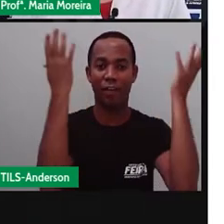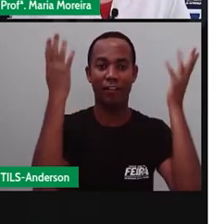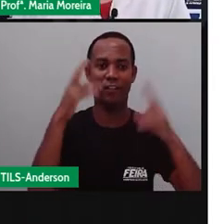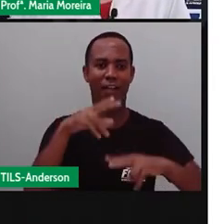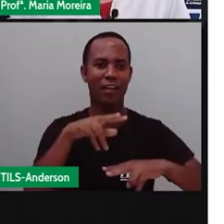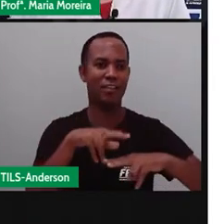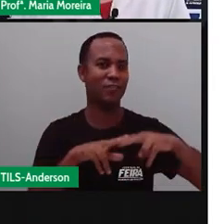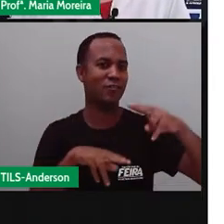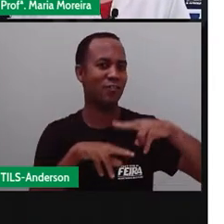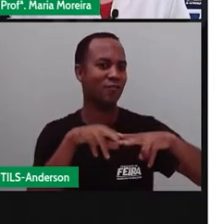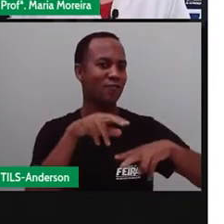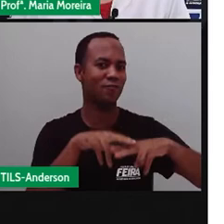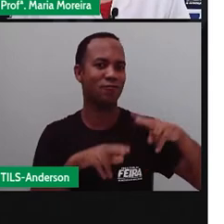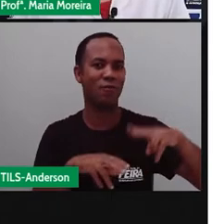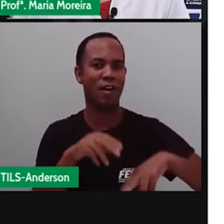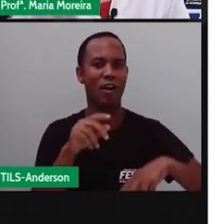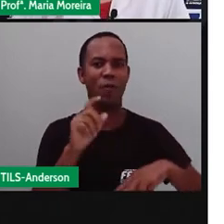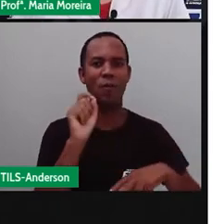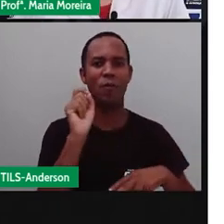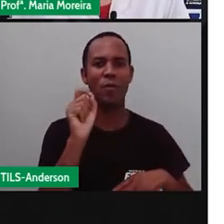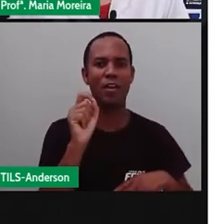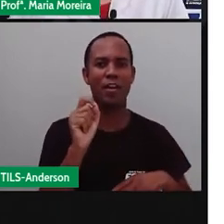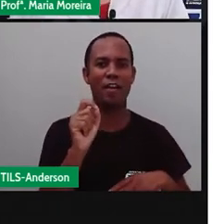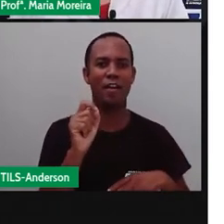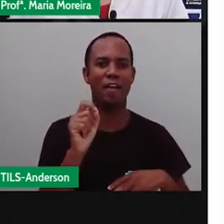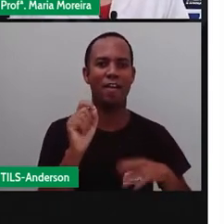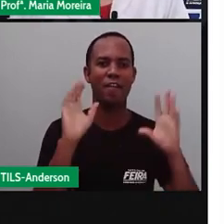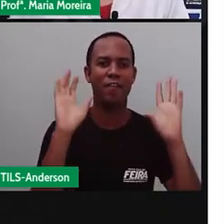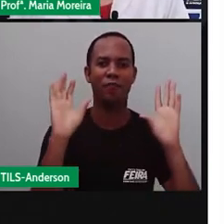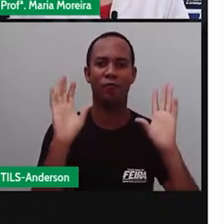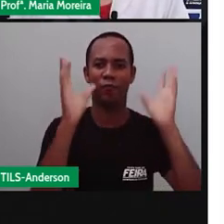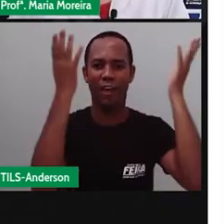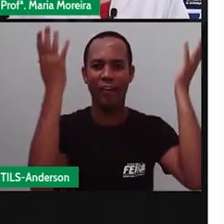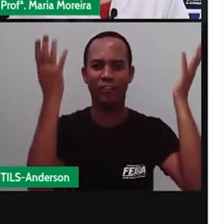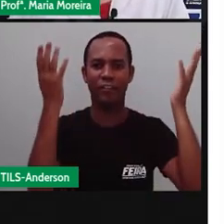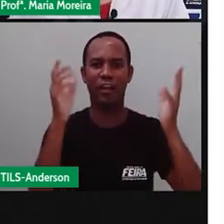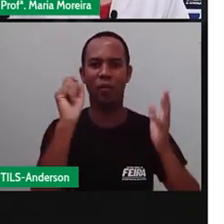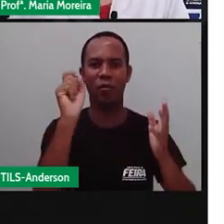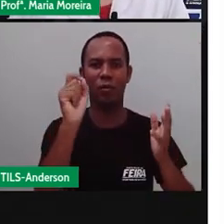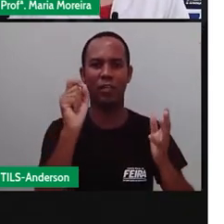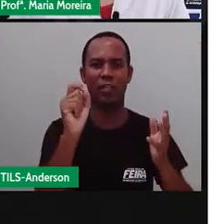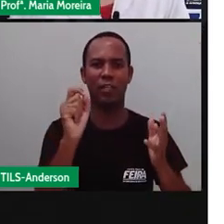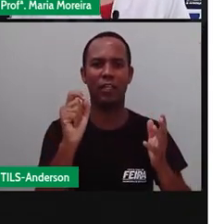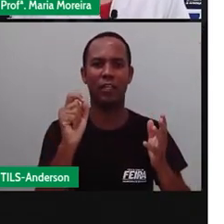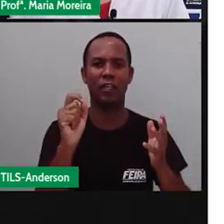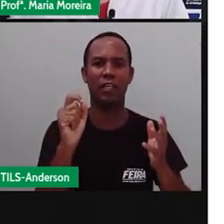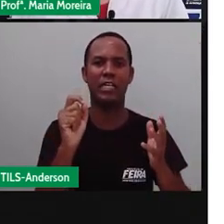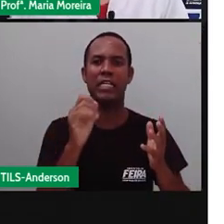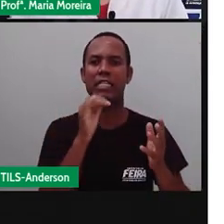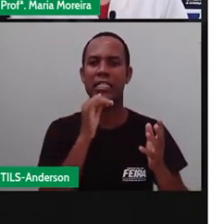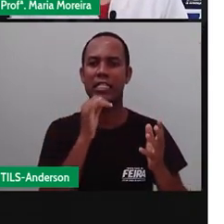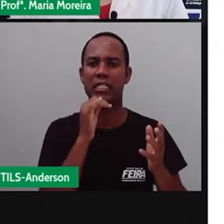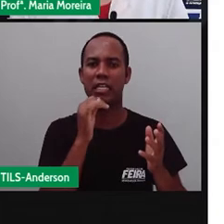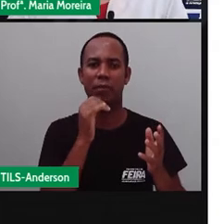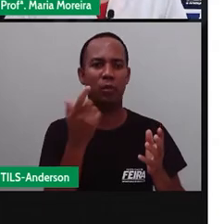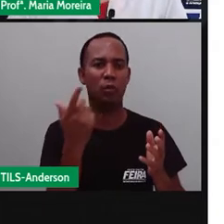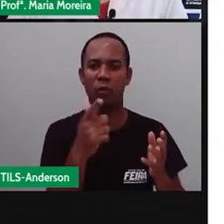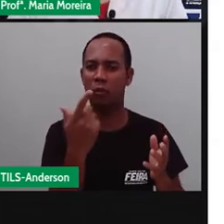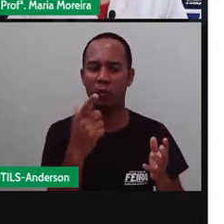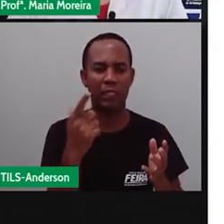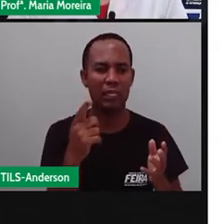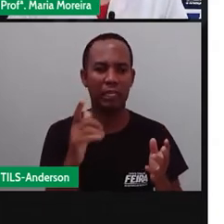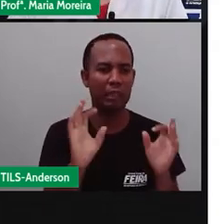era uma festa pagã. A Pró já falou aqui várias vezes o que é pagã e vai repetir. É uma festa que não tem vínculo